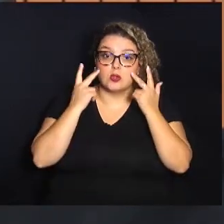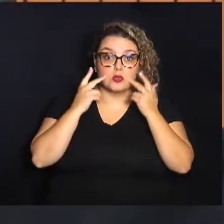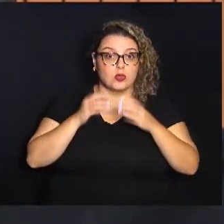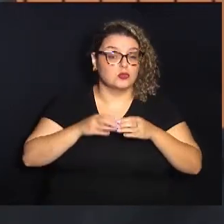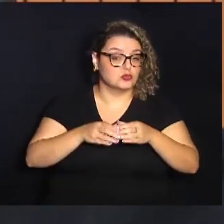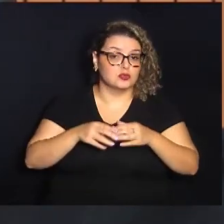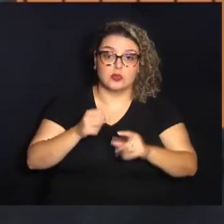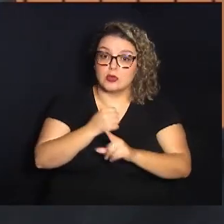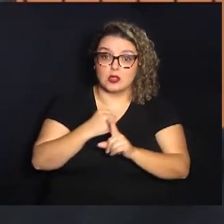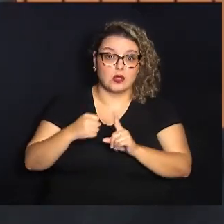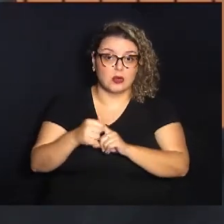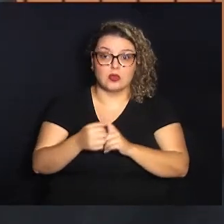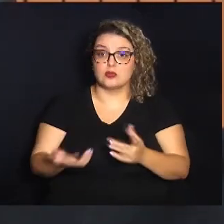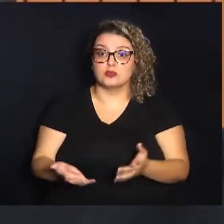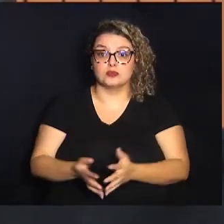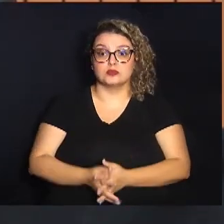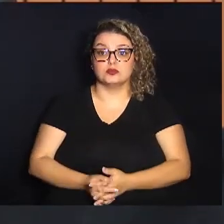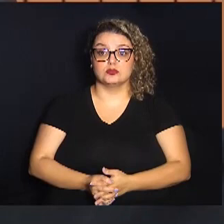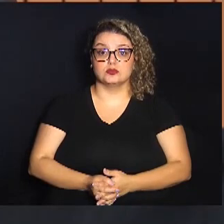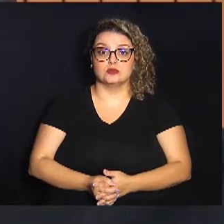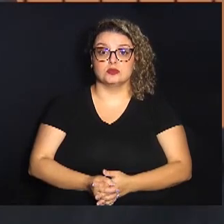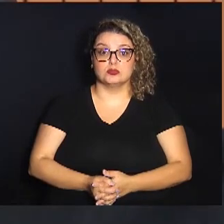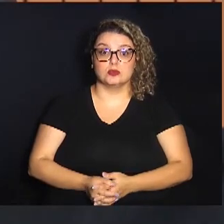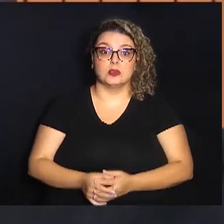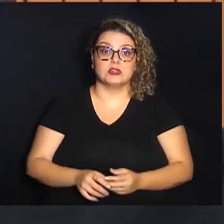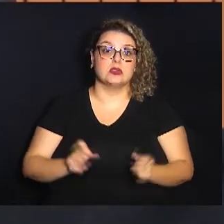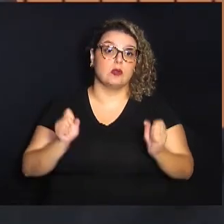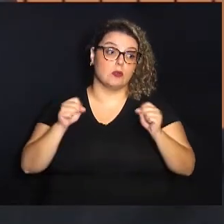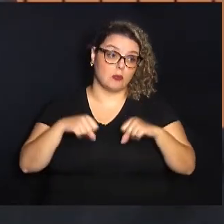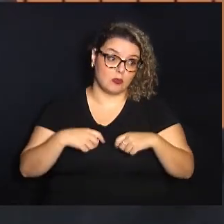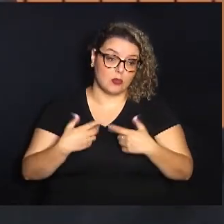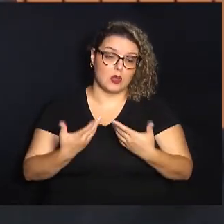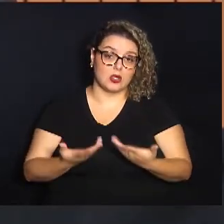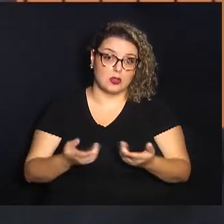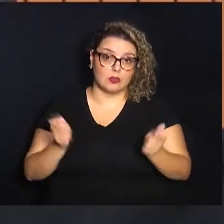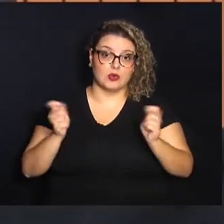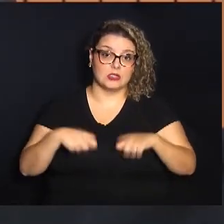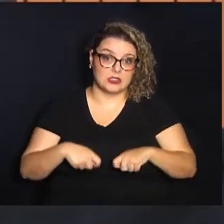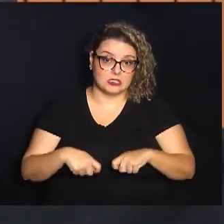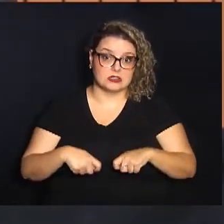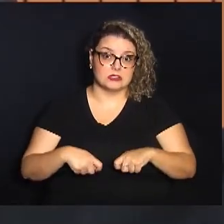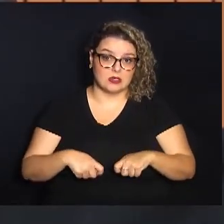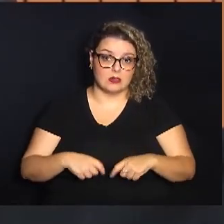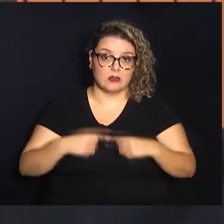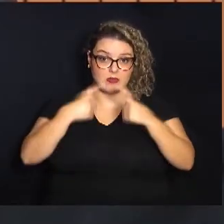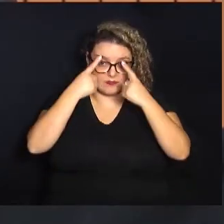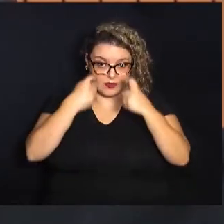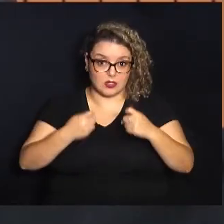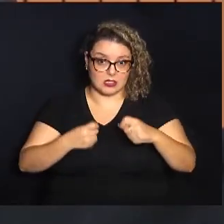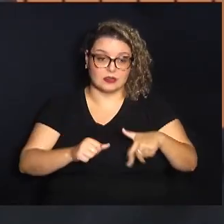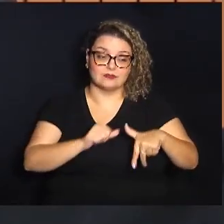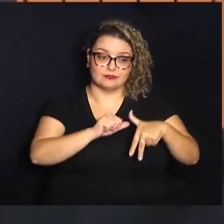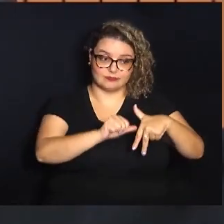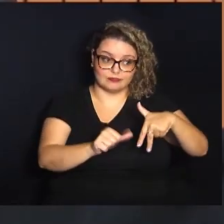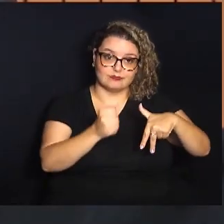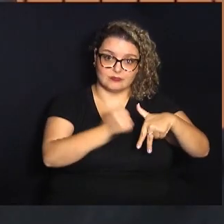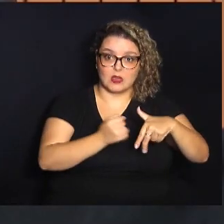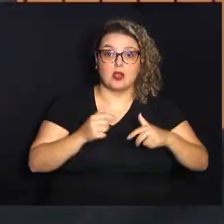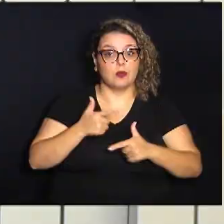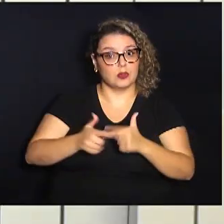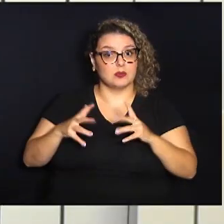social ser um potencial agressor e feminicida então esse é um problema de todos nós